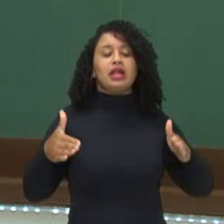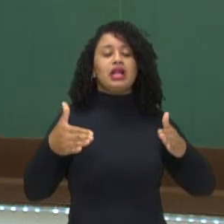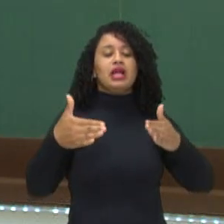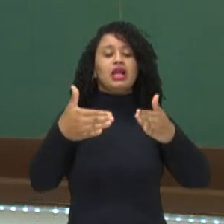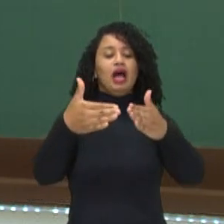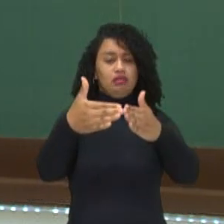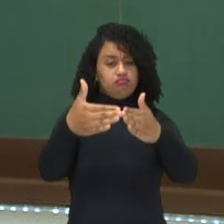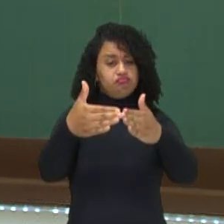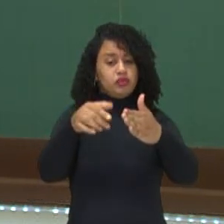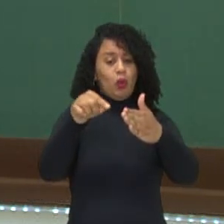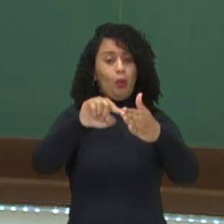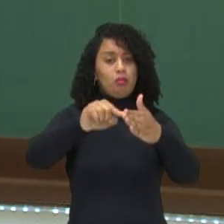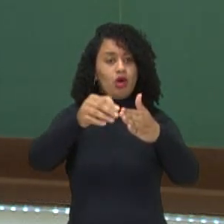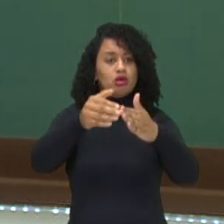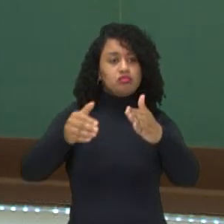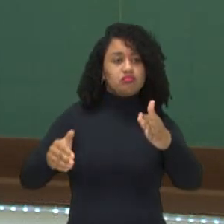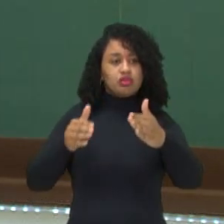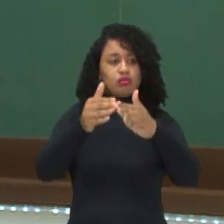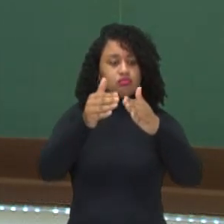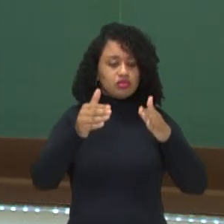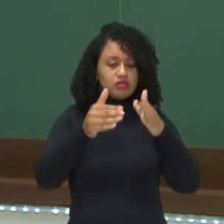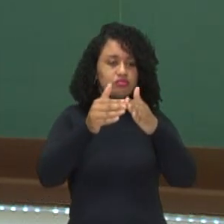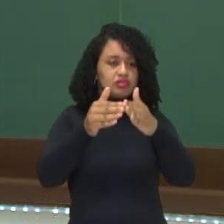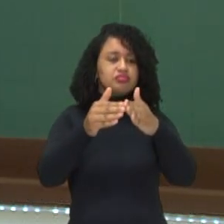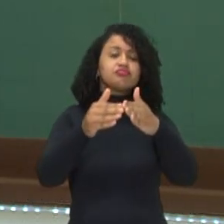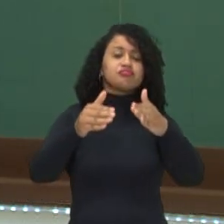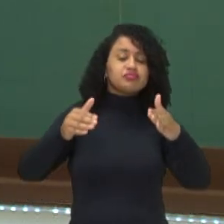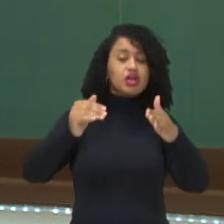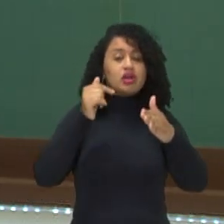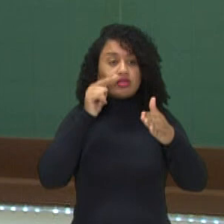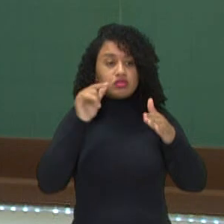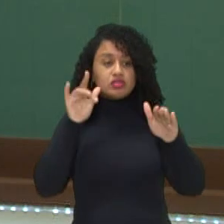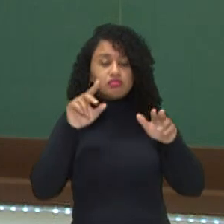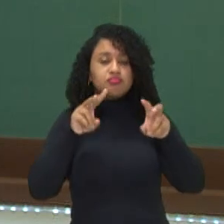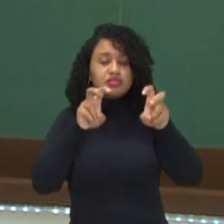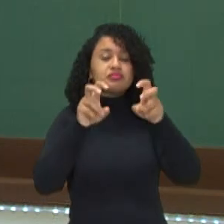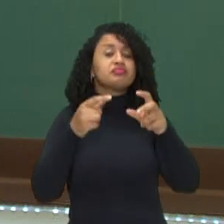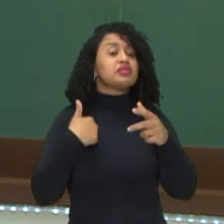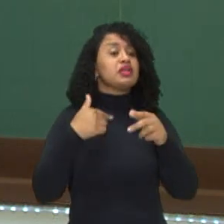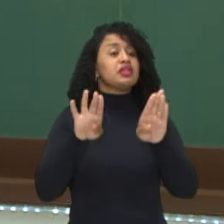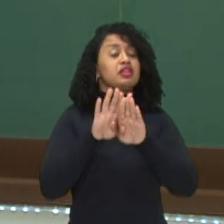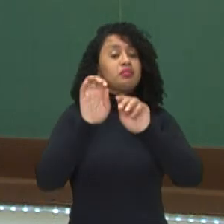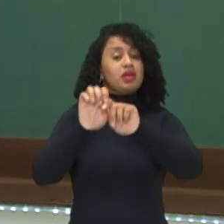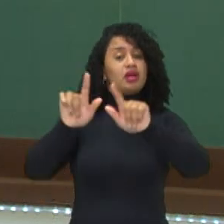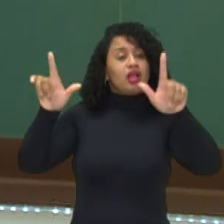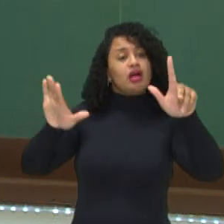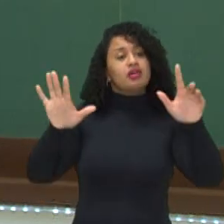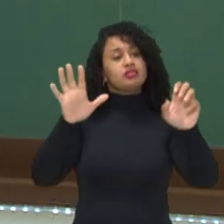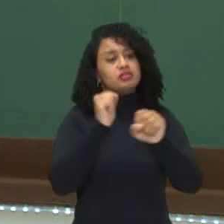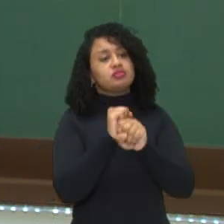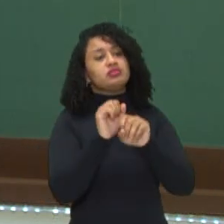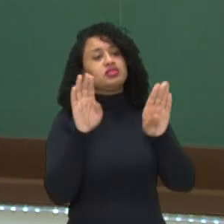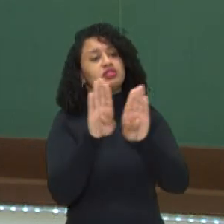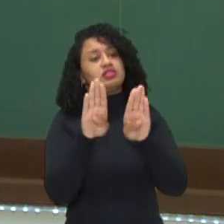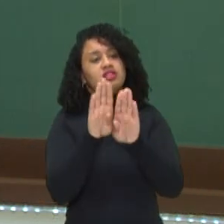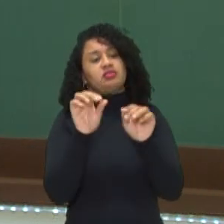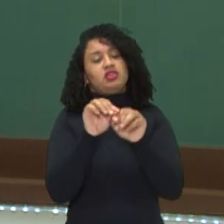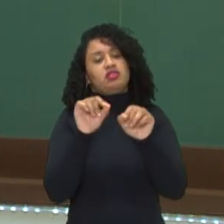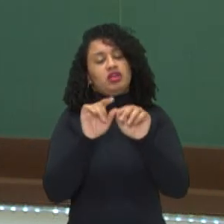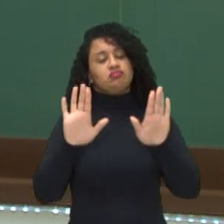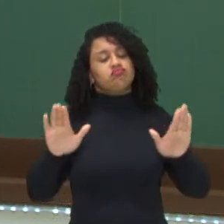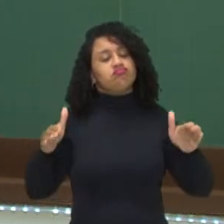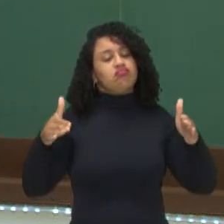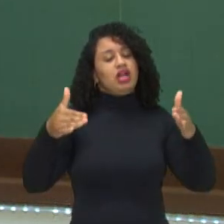tem o tridimensional, tem o claro e o escuro, que também vai remeter ao tridimensional, essa profundidade.